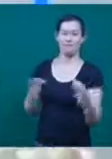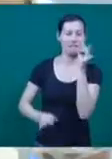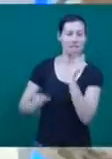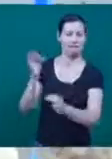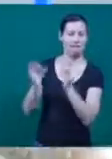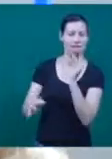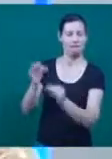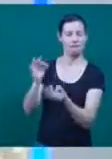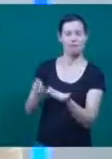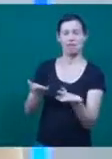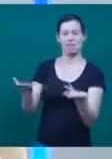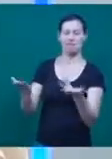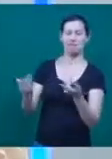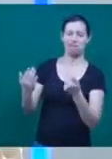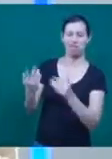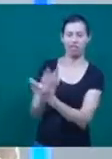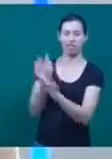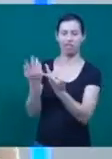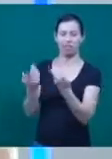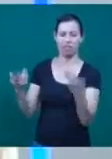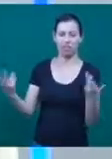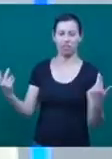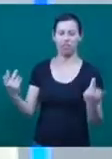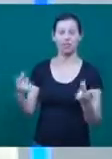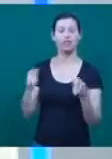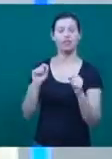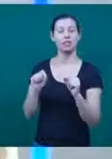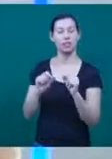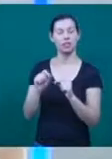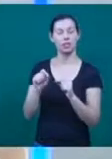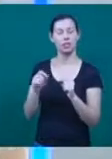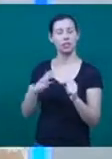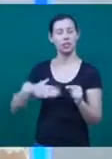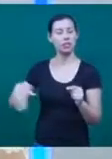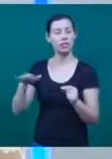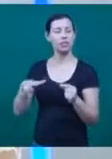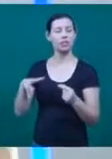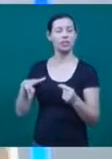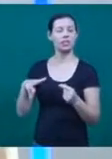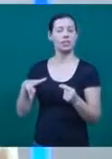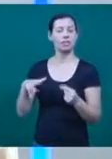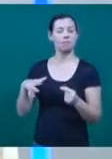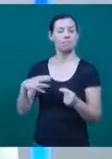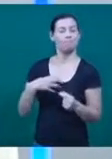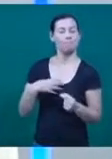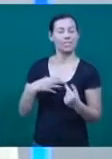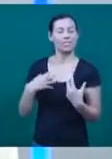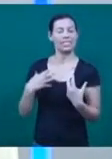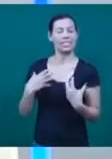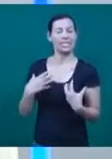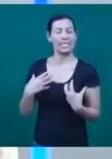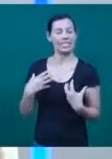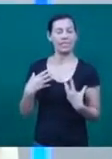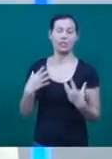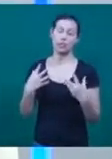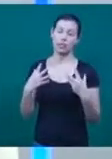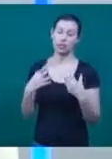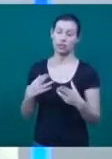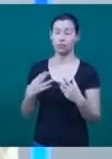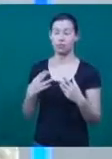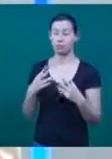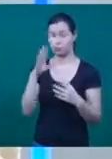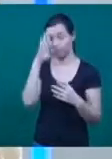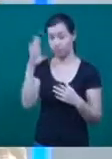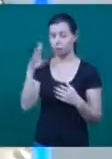outras fazem, o que as outras pensam, e isso traz um peso muito grande, principalmente para a vida do idoso. E se